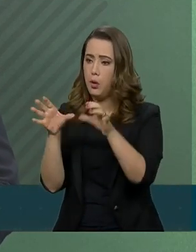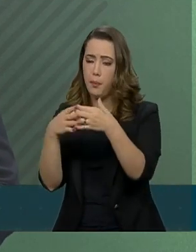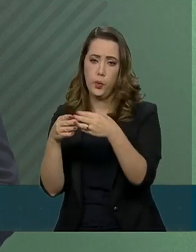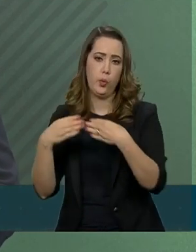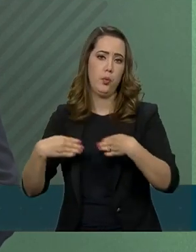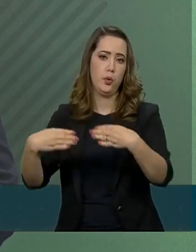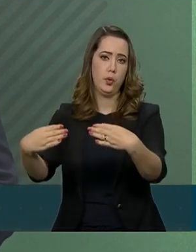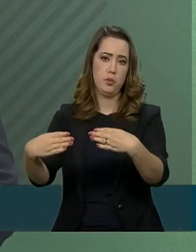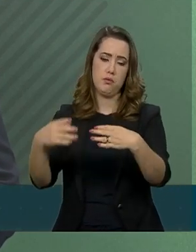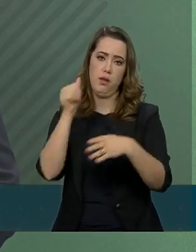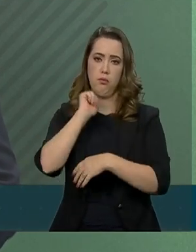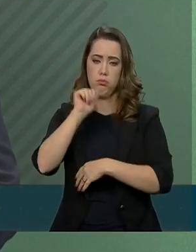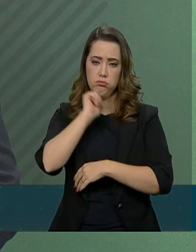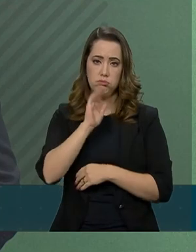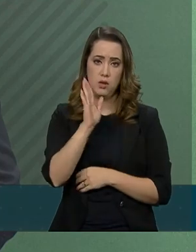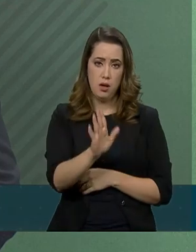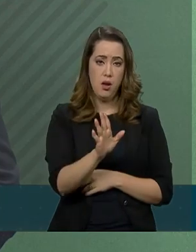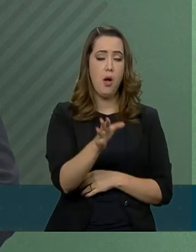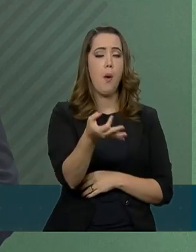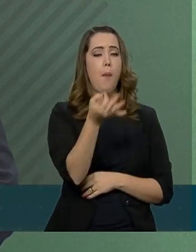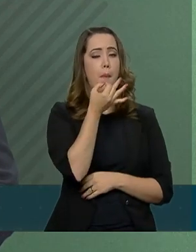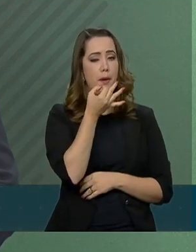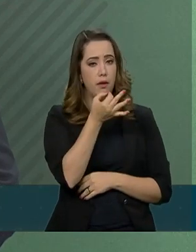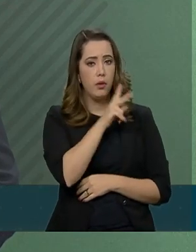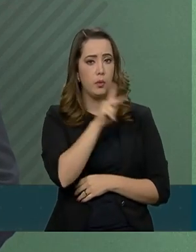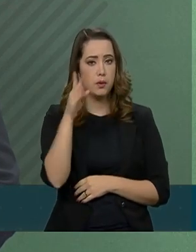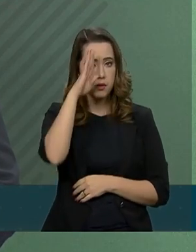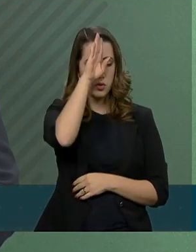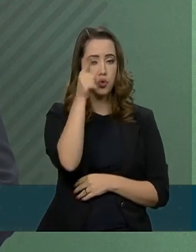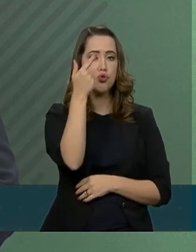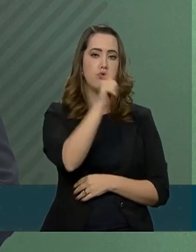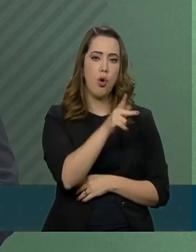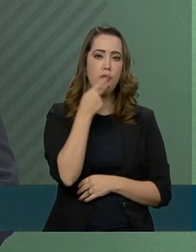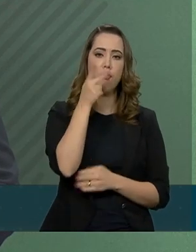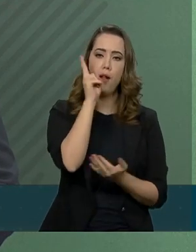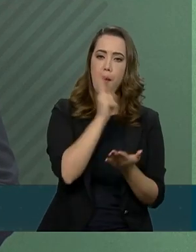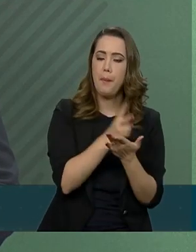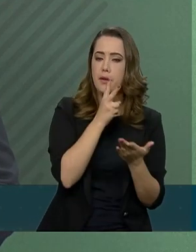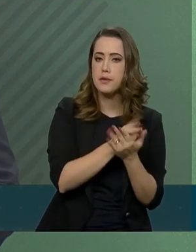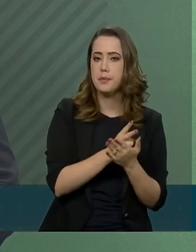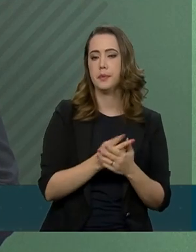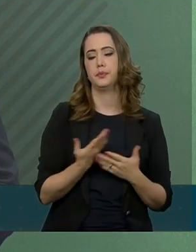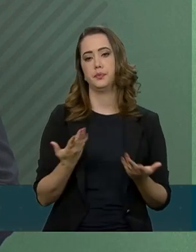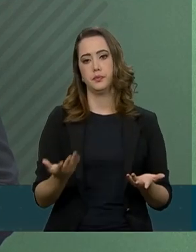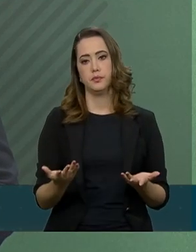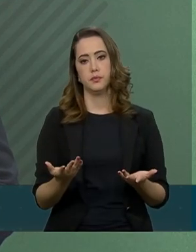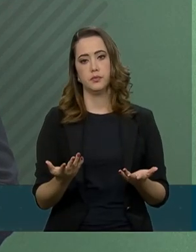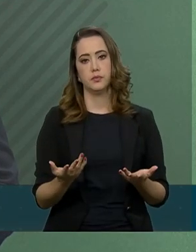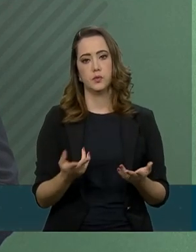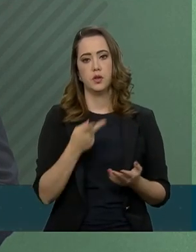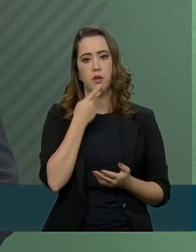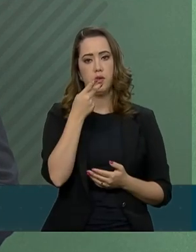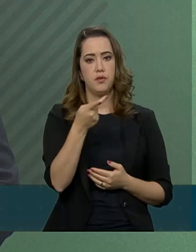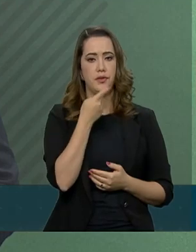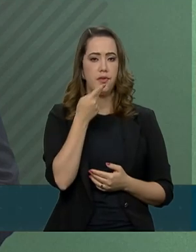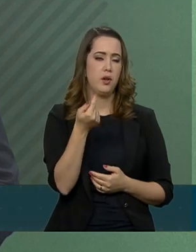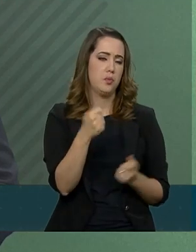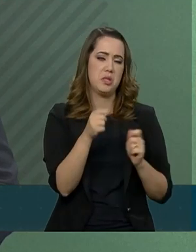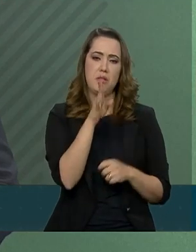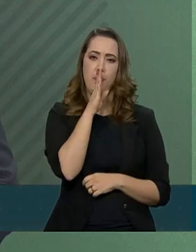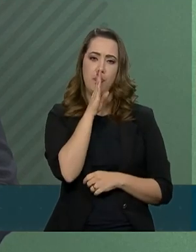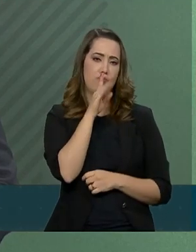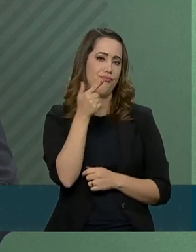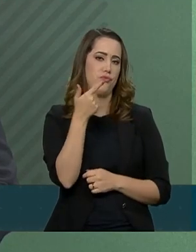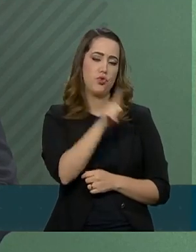ao posicionamento do senhor presidente, eu retomo as minhas palavras e abdico até de repeti-la.